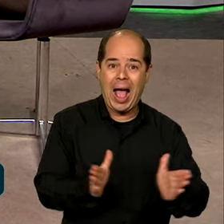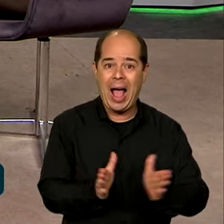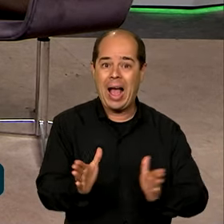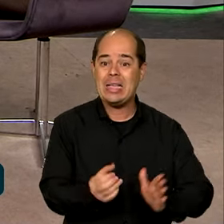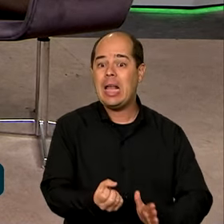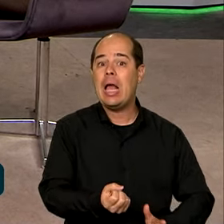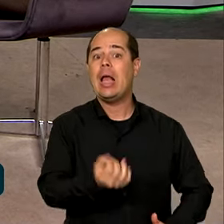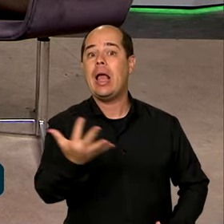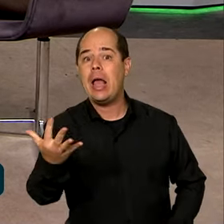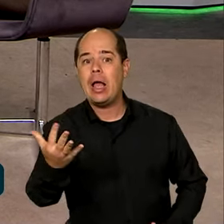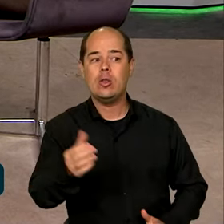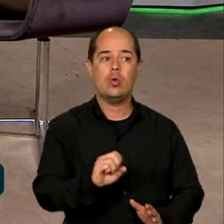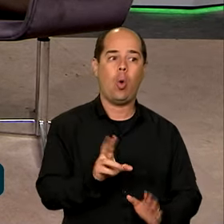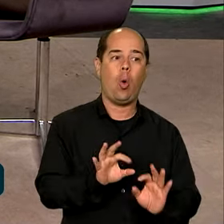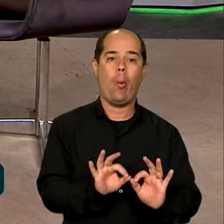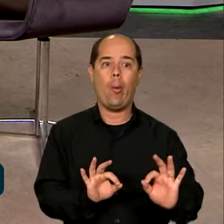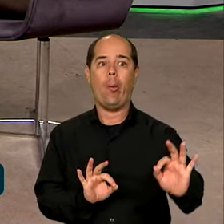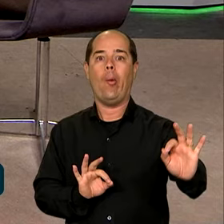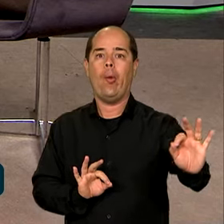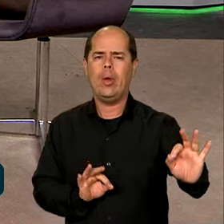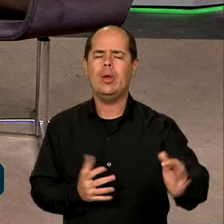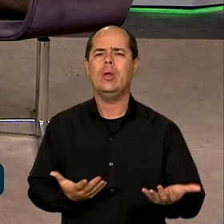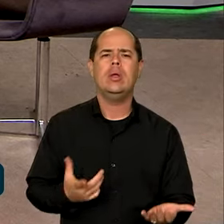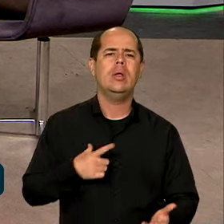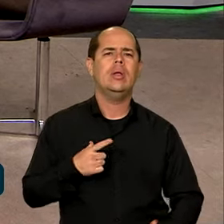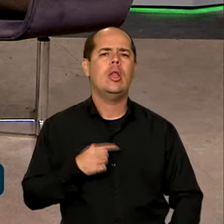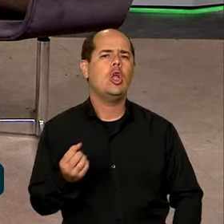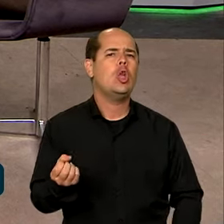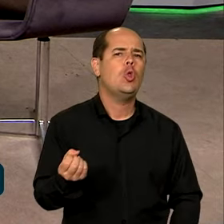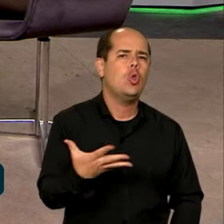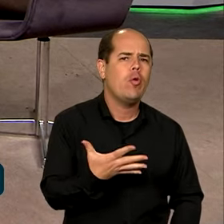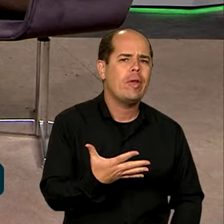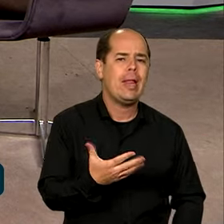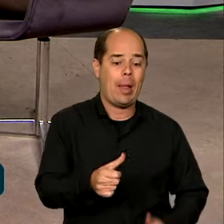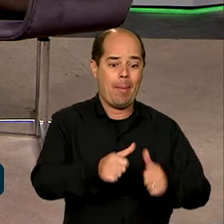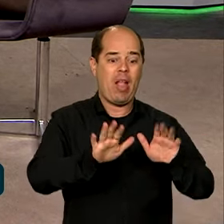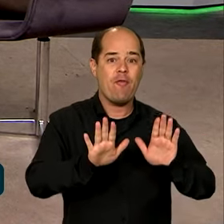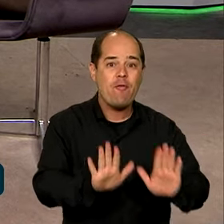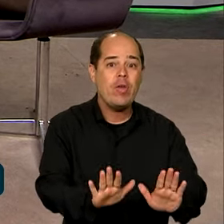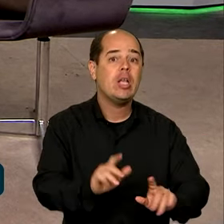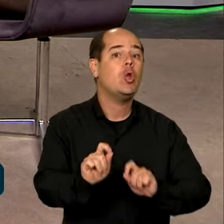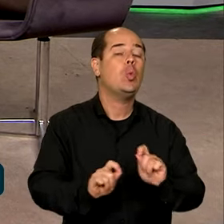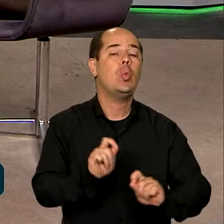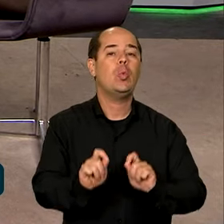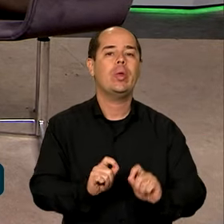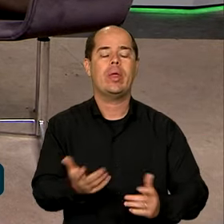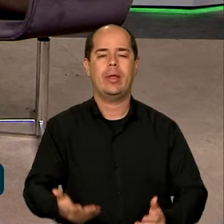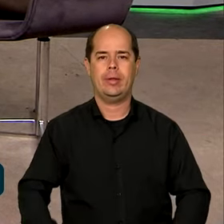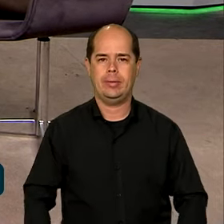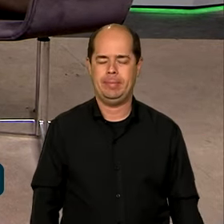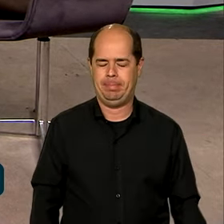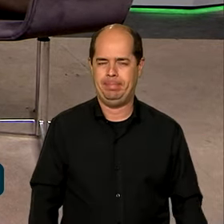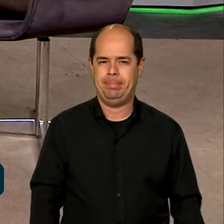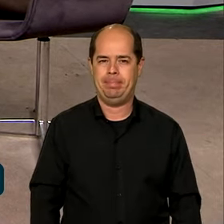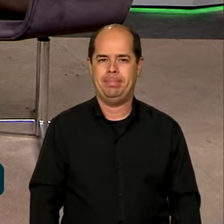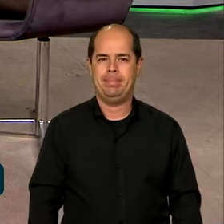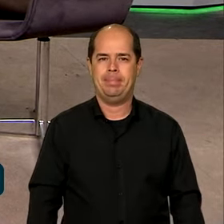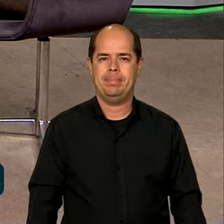O que essa nova rede traz de novidade na parte fixa? Com relação ao